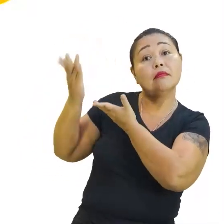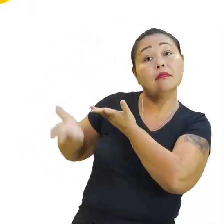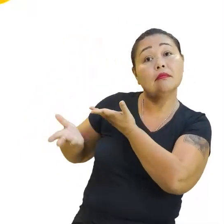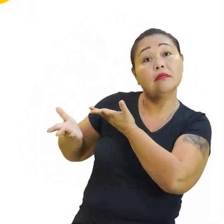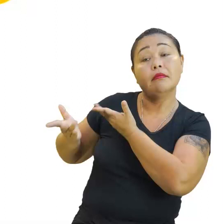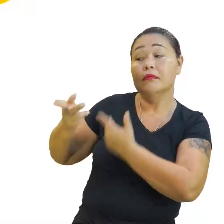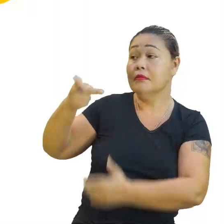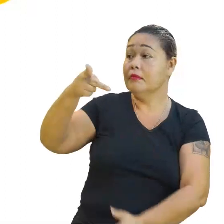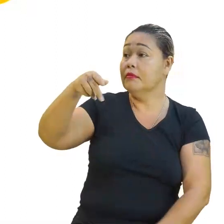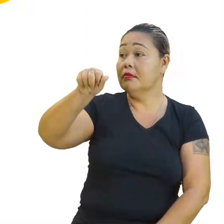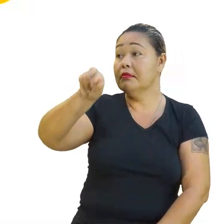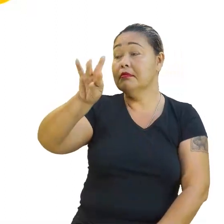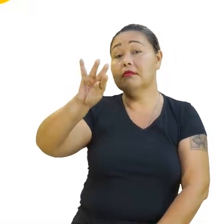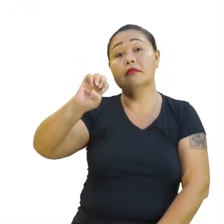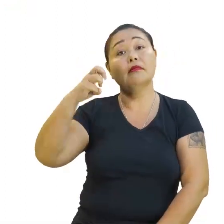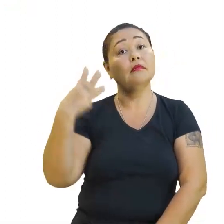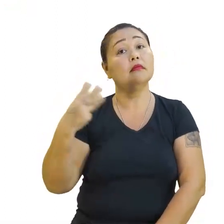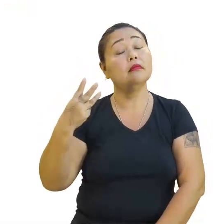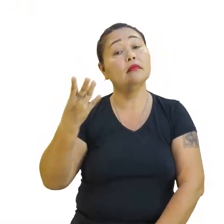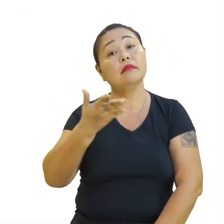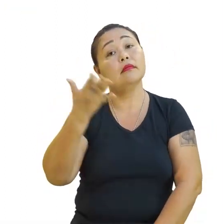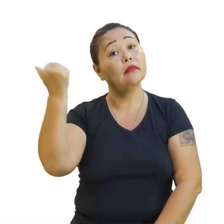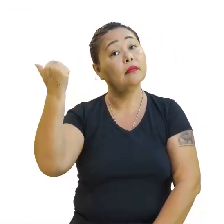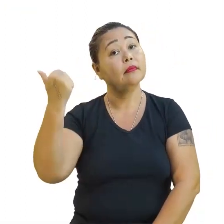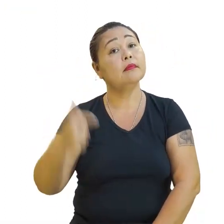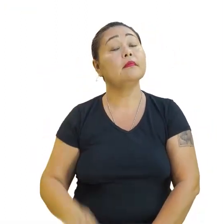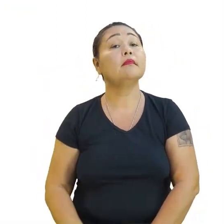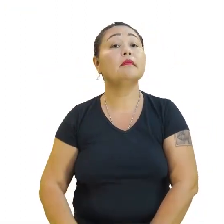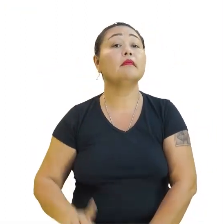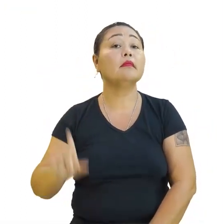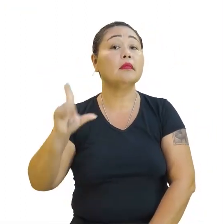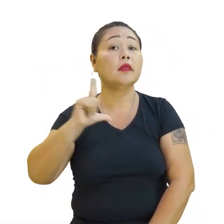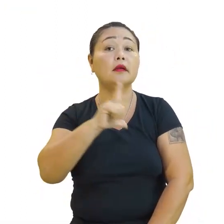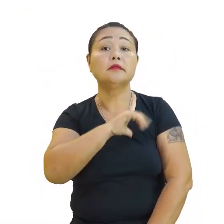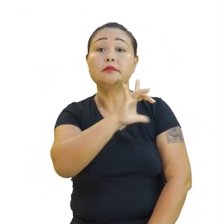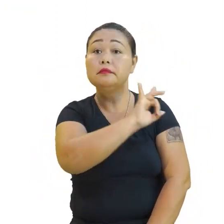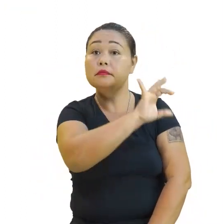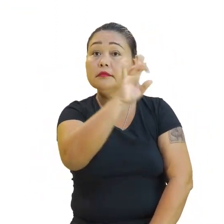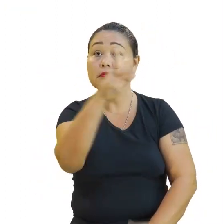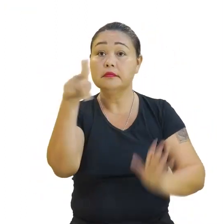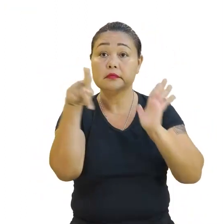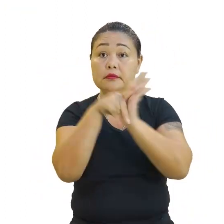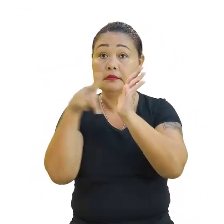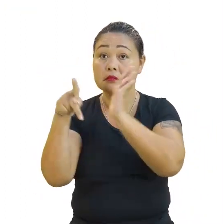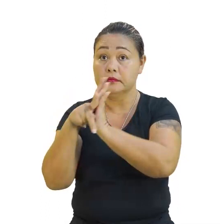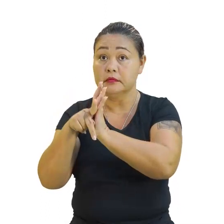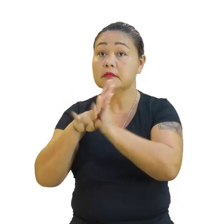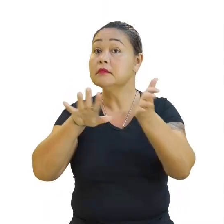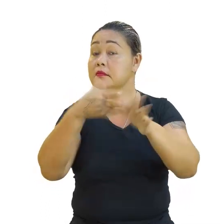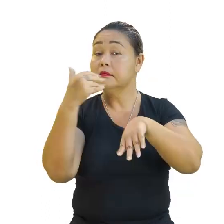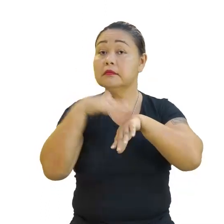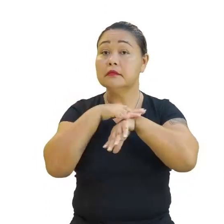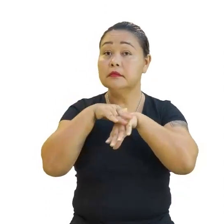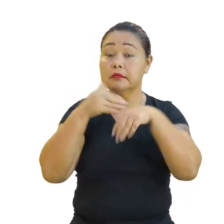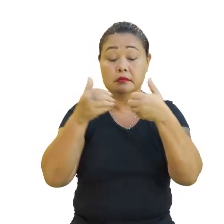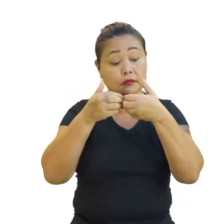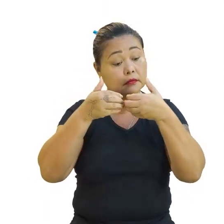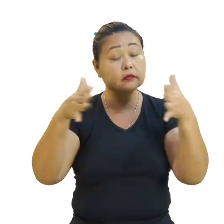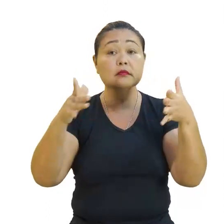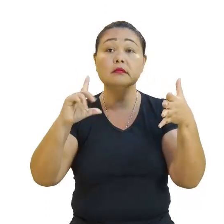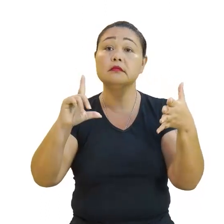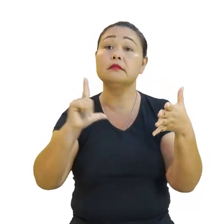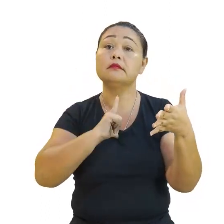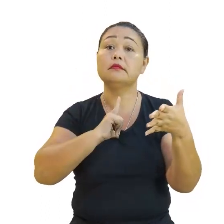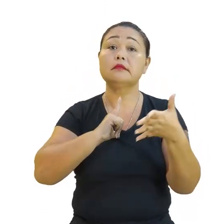3 de Função Afim, vem com a gente. Então, nesses casos particulares, bora conversar aquela introdução. nos